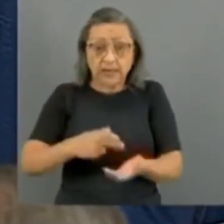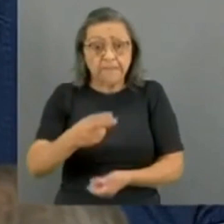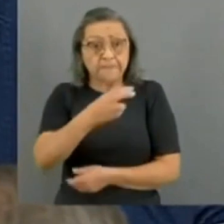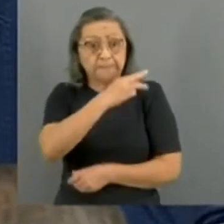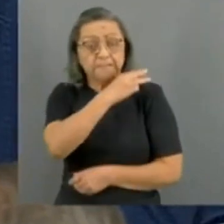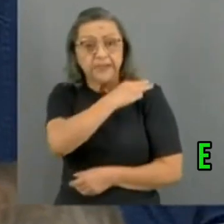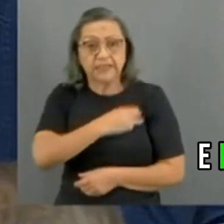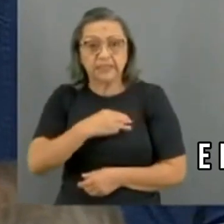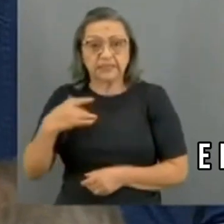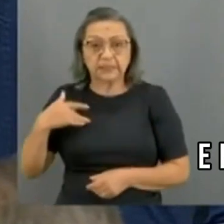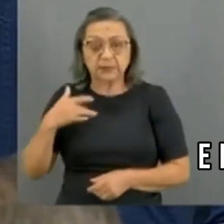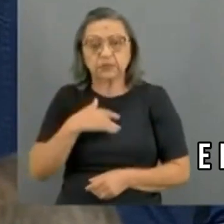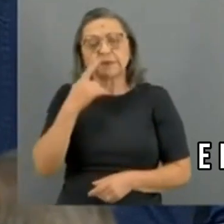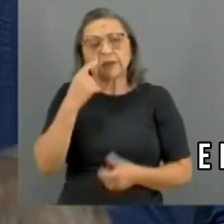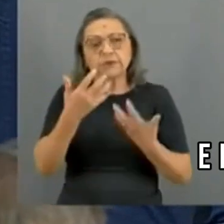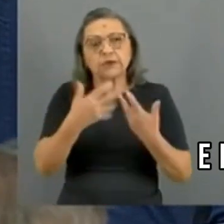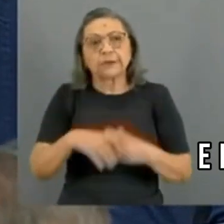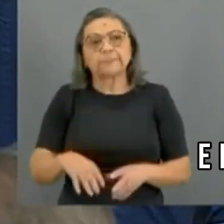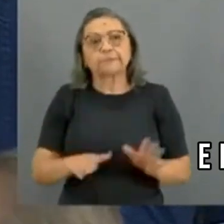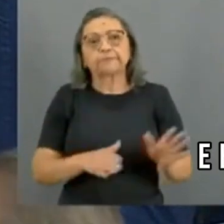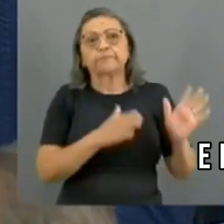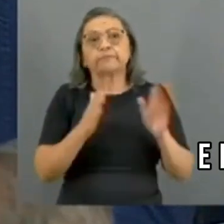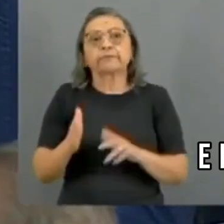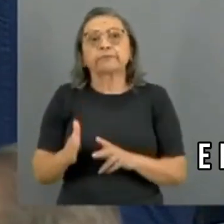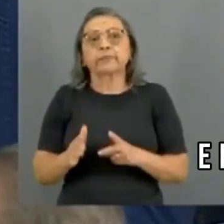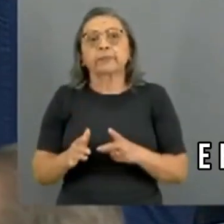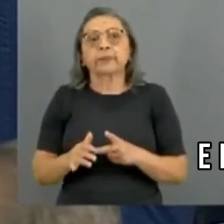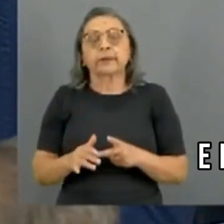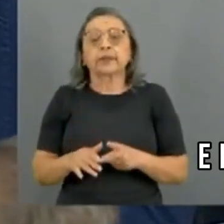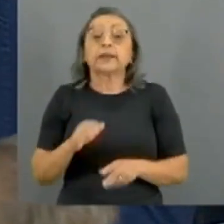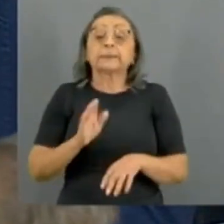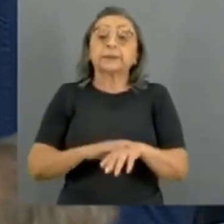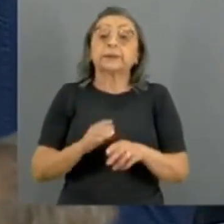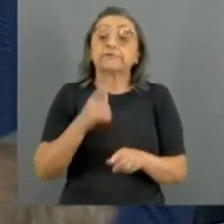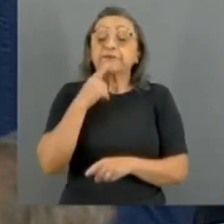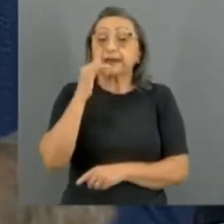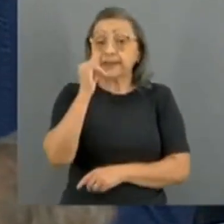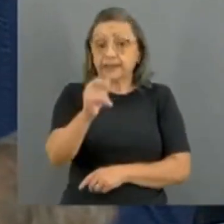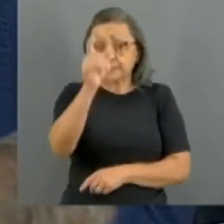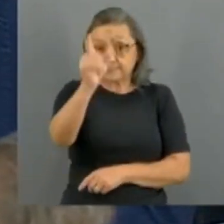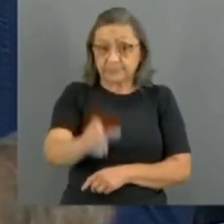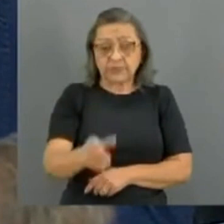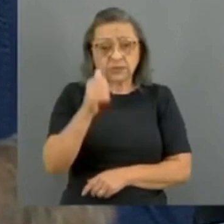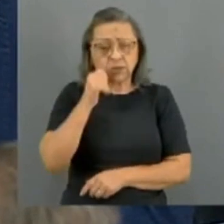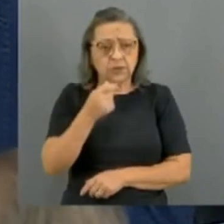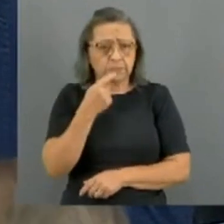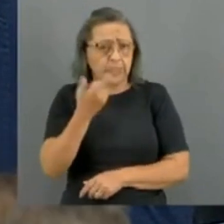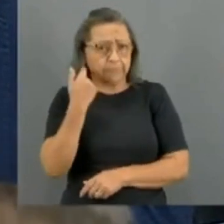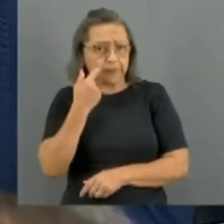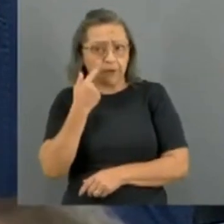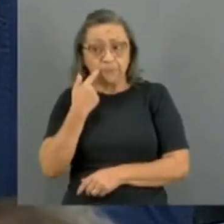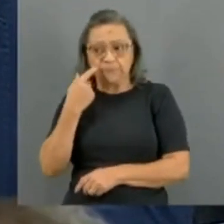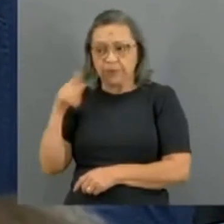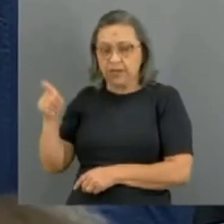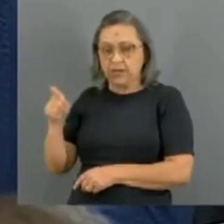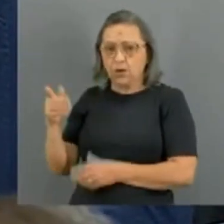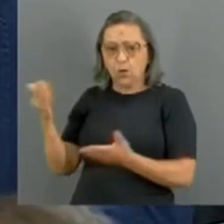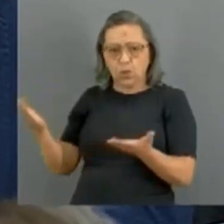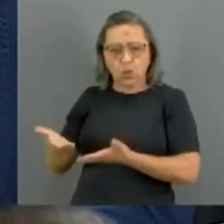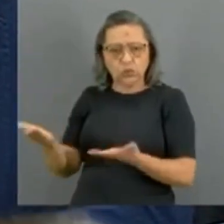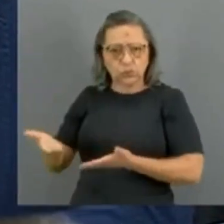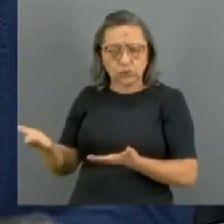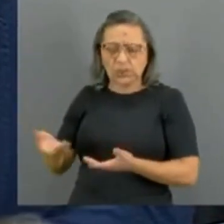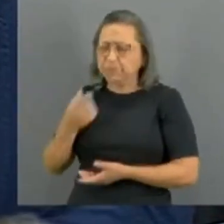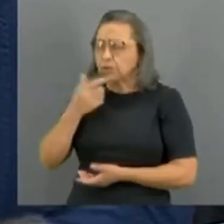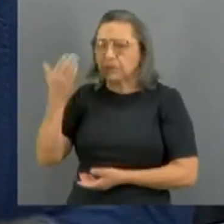que fazia isso funcionar. E eu queria finalizar aqui, dizendo também, que a senhora, eu vi uma entrevista do Fernando Haddad, hoje, ministro da